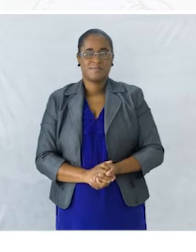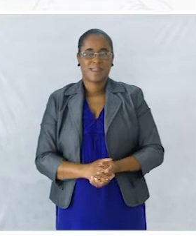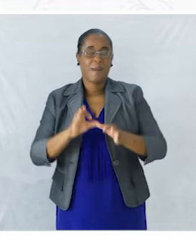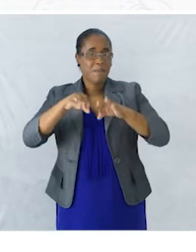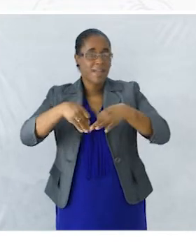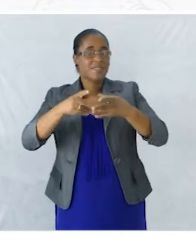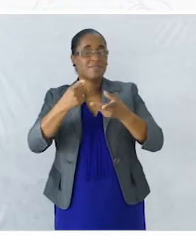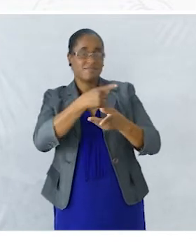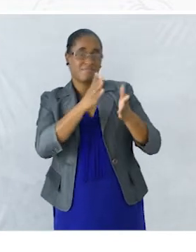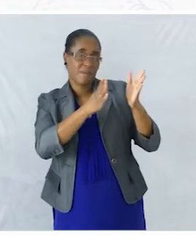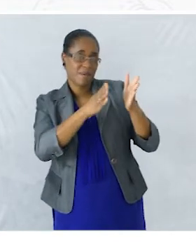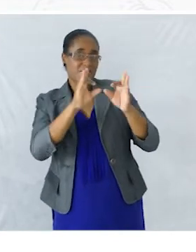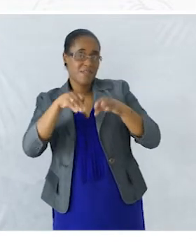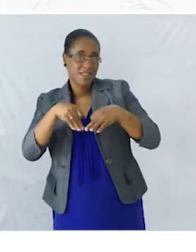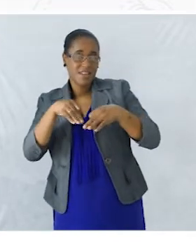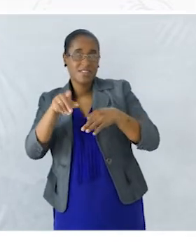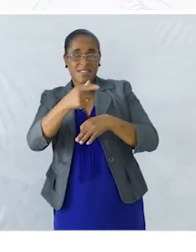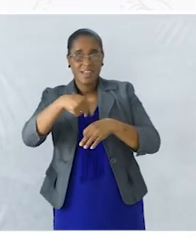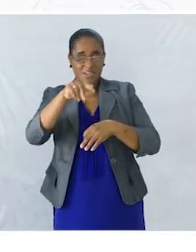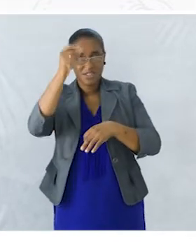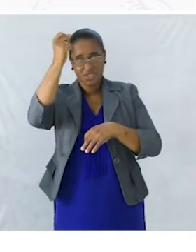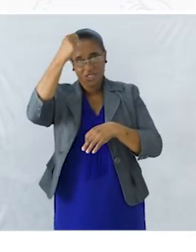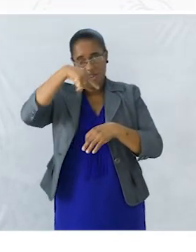final A da nossa história